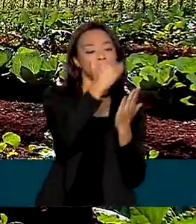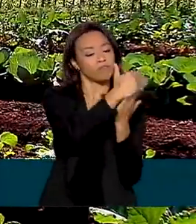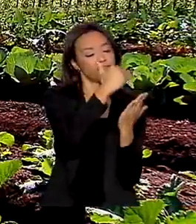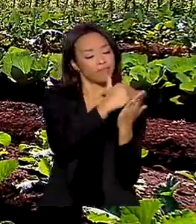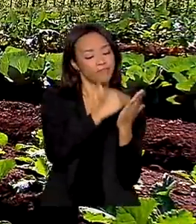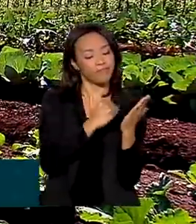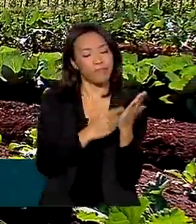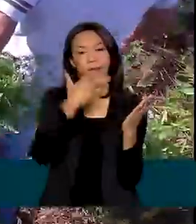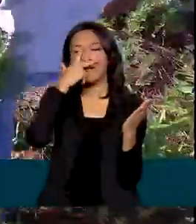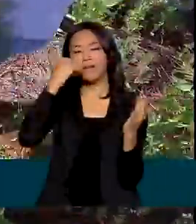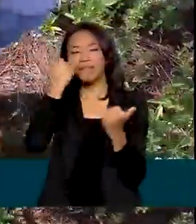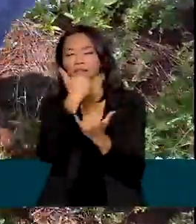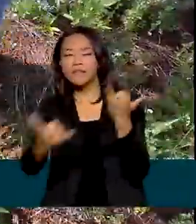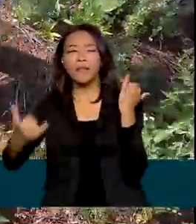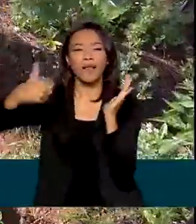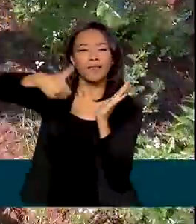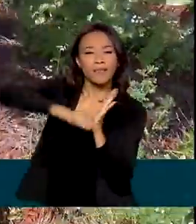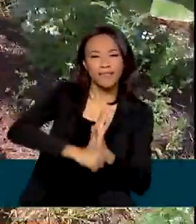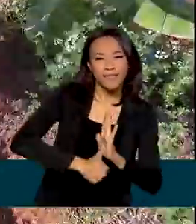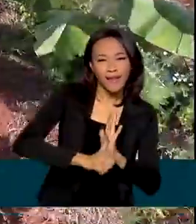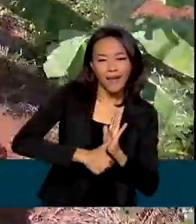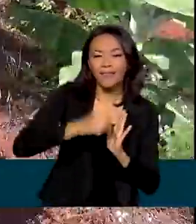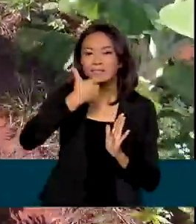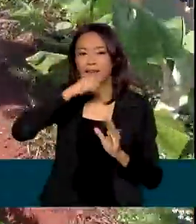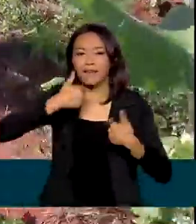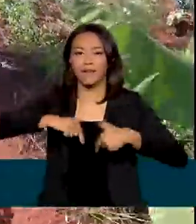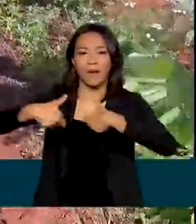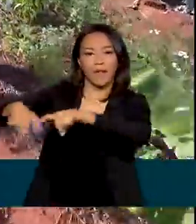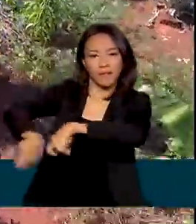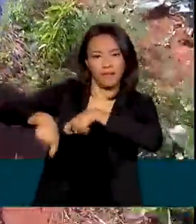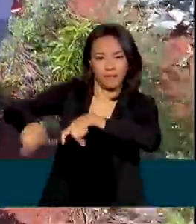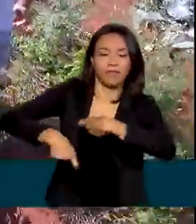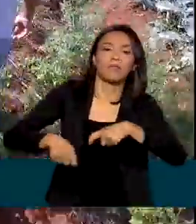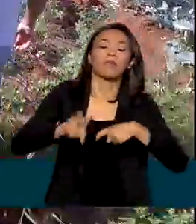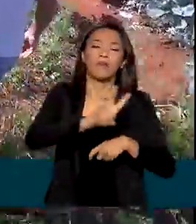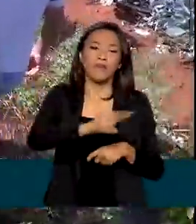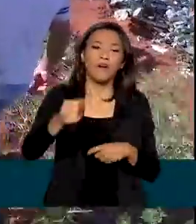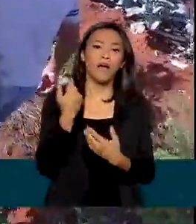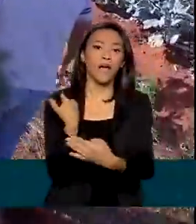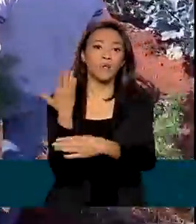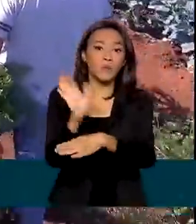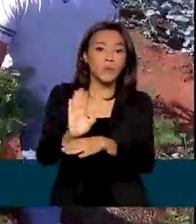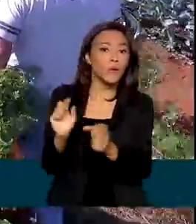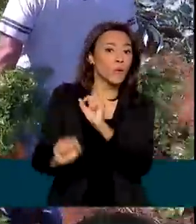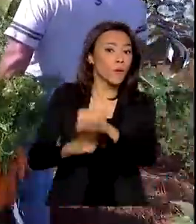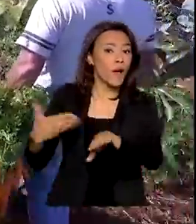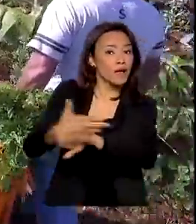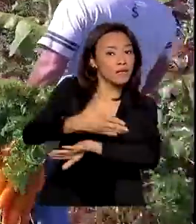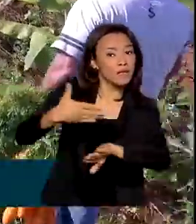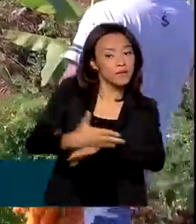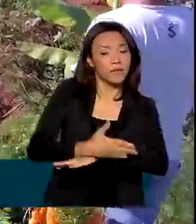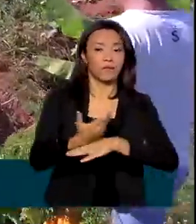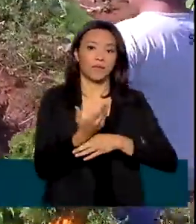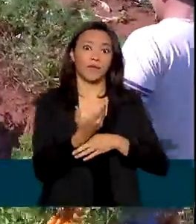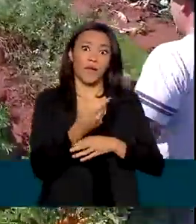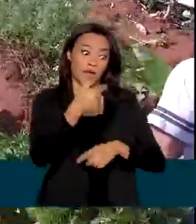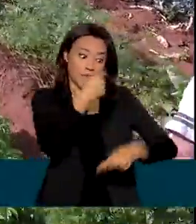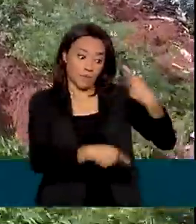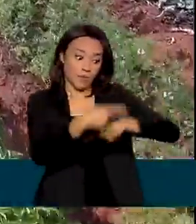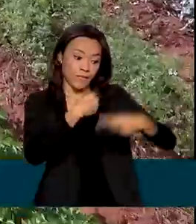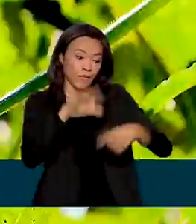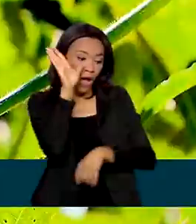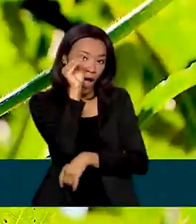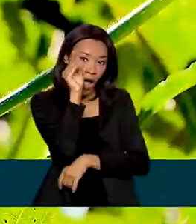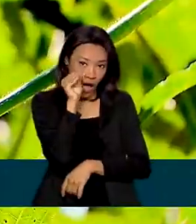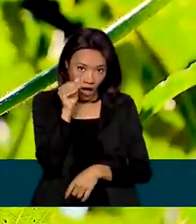carteira de identidade do agricultor familiar brasileiro e vai facilitar o acesso às políticas públicas do governo